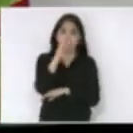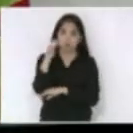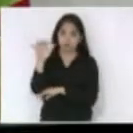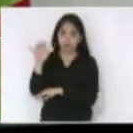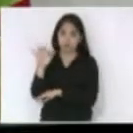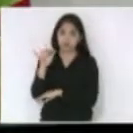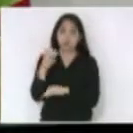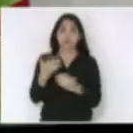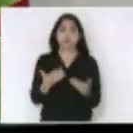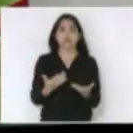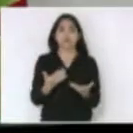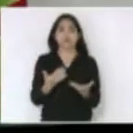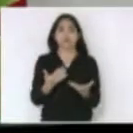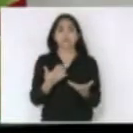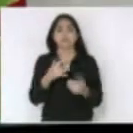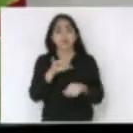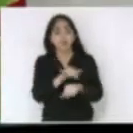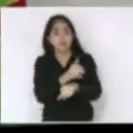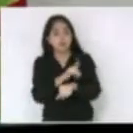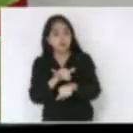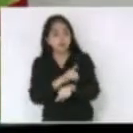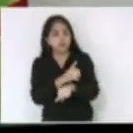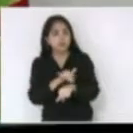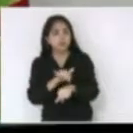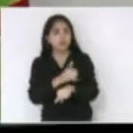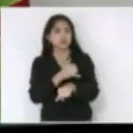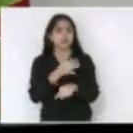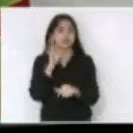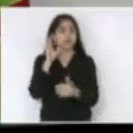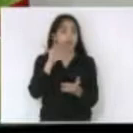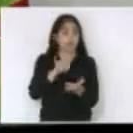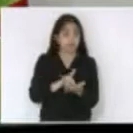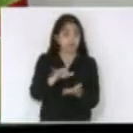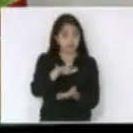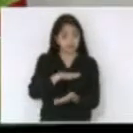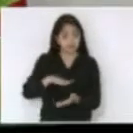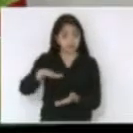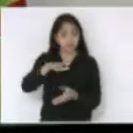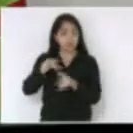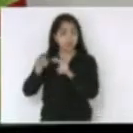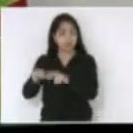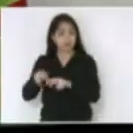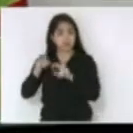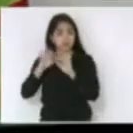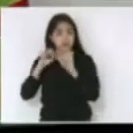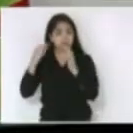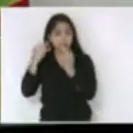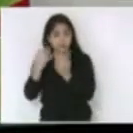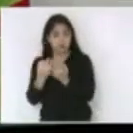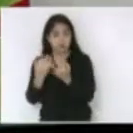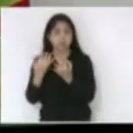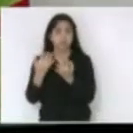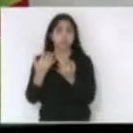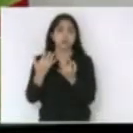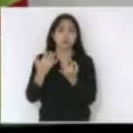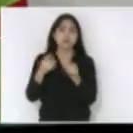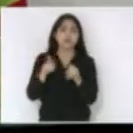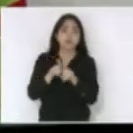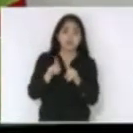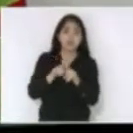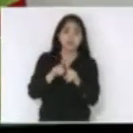possibilidade uma alternativa real para a agricultura familiar mas acima de tudo uma